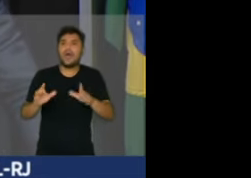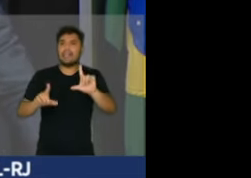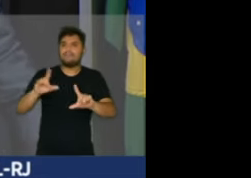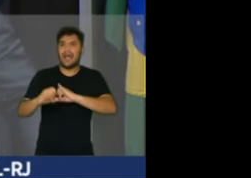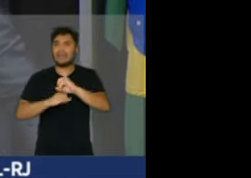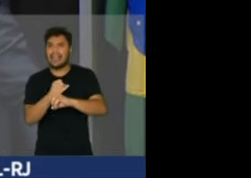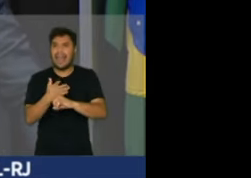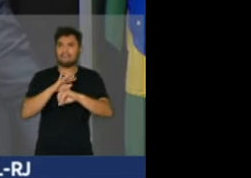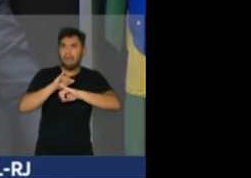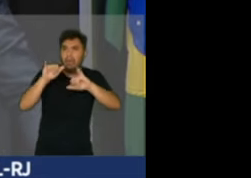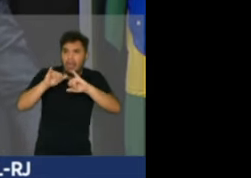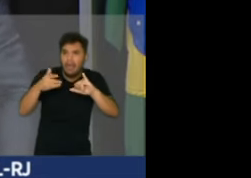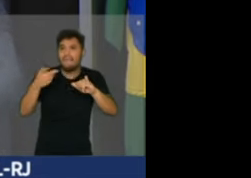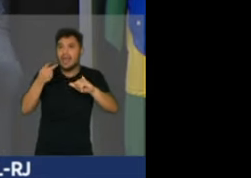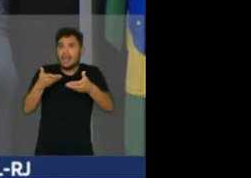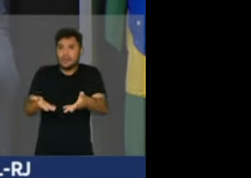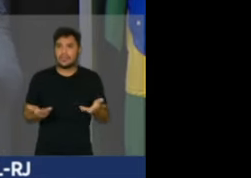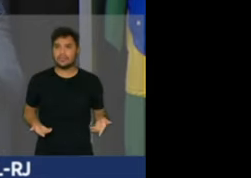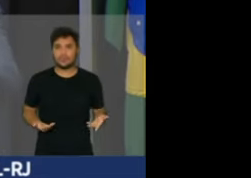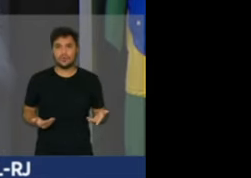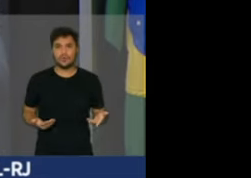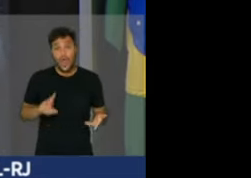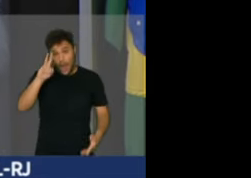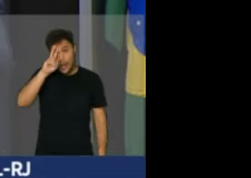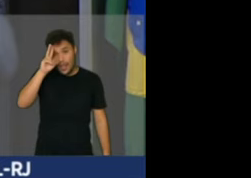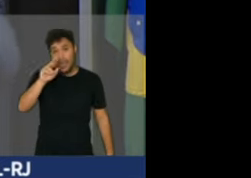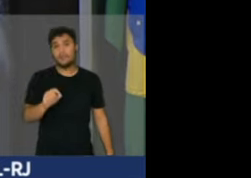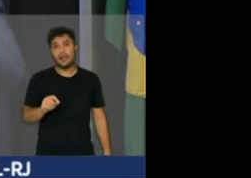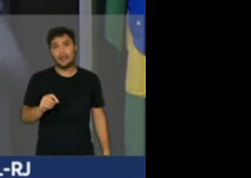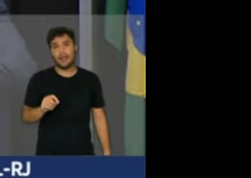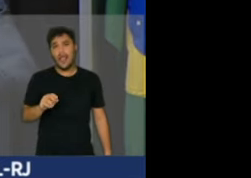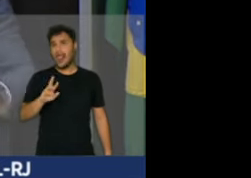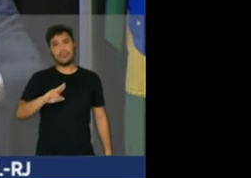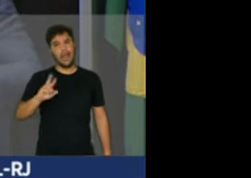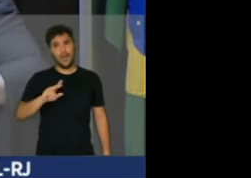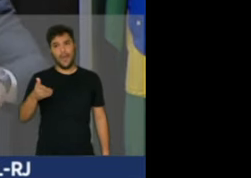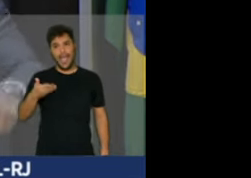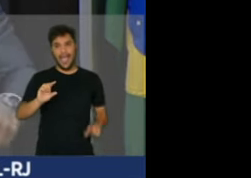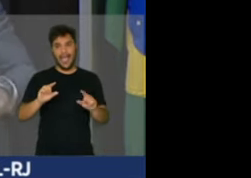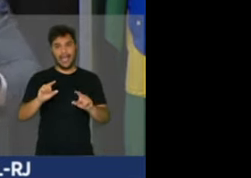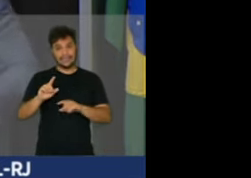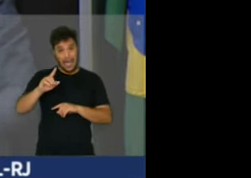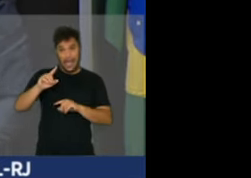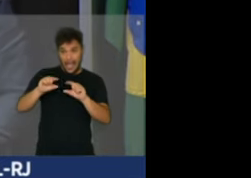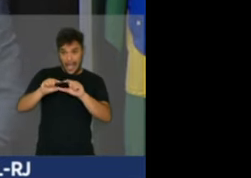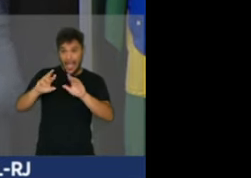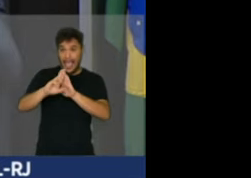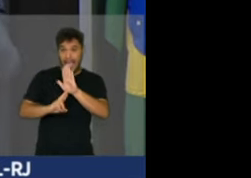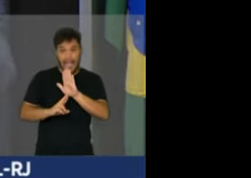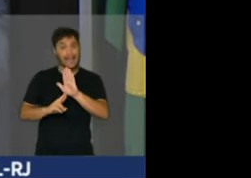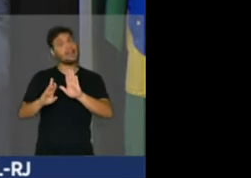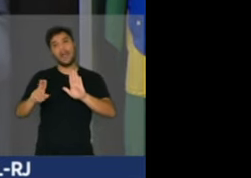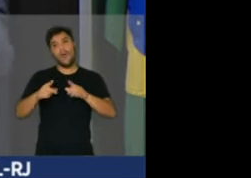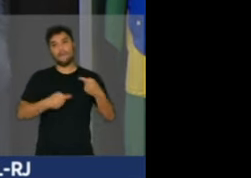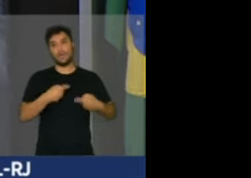endossando essa narrativa? Não se esqueçam, não é essa a máxima, ela não vale para a política de que